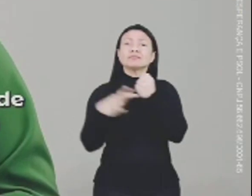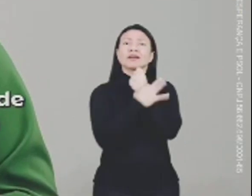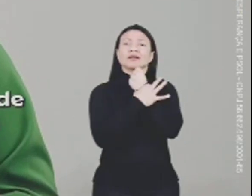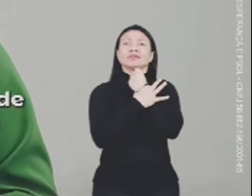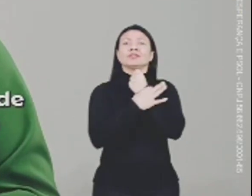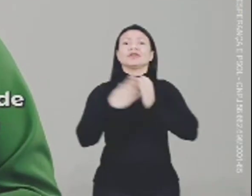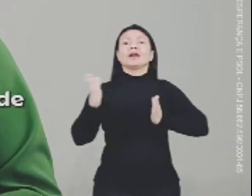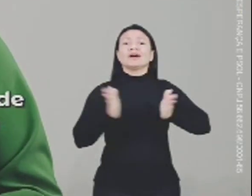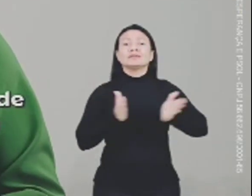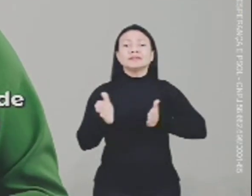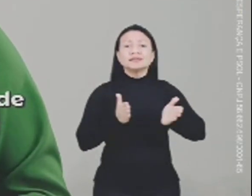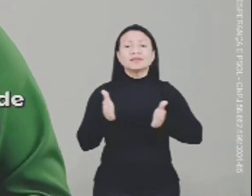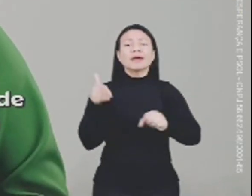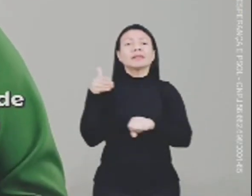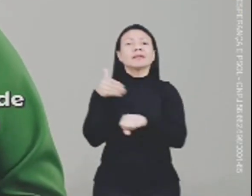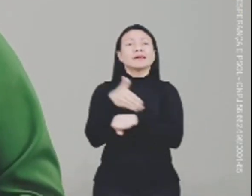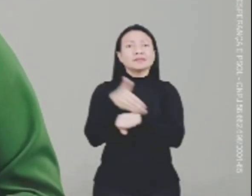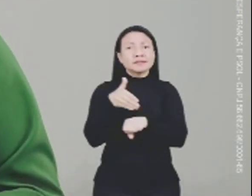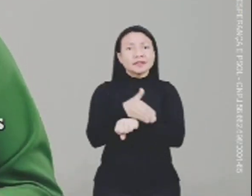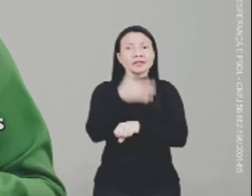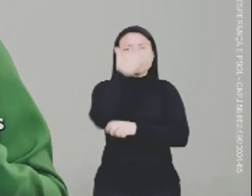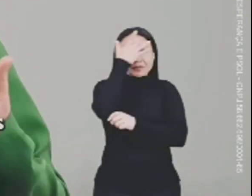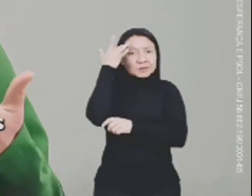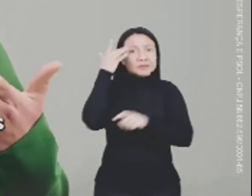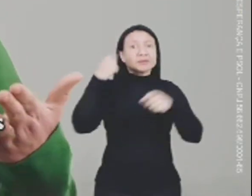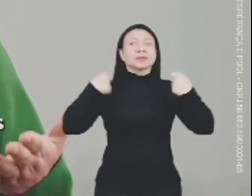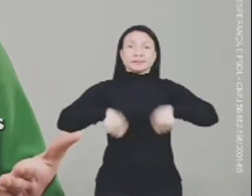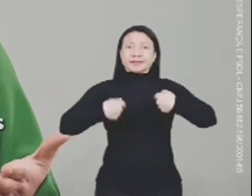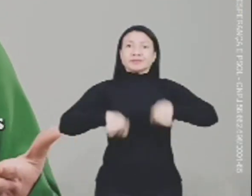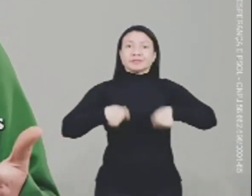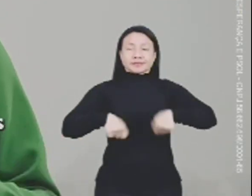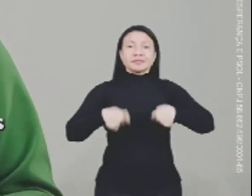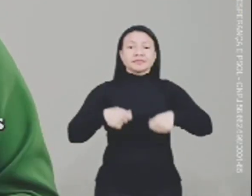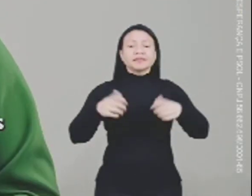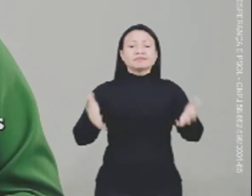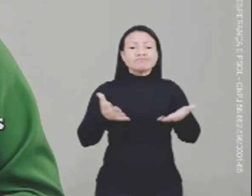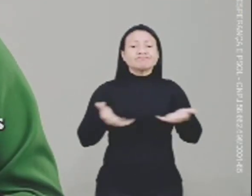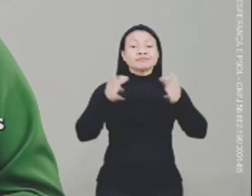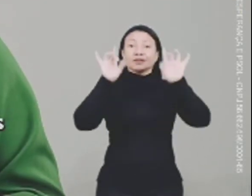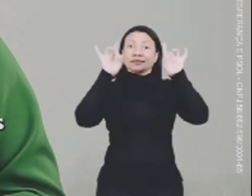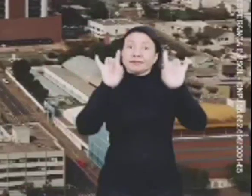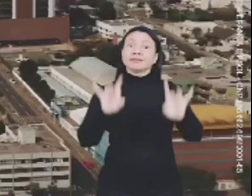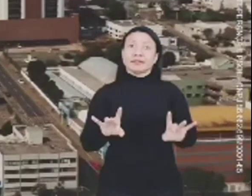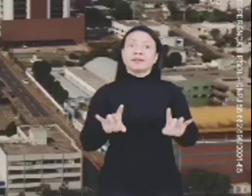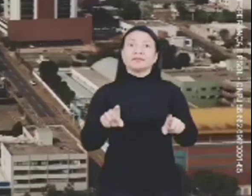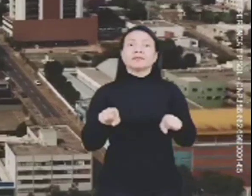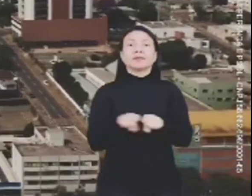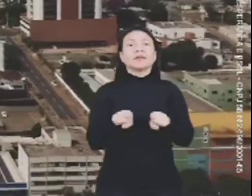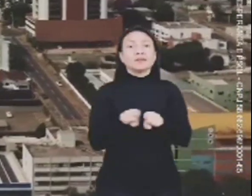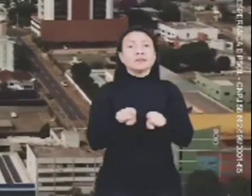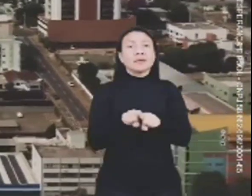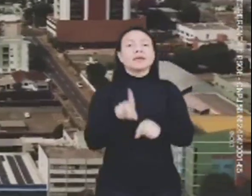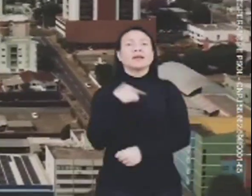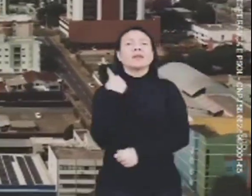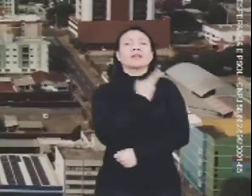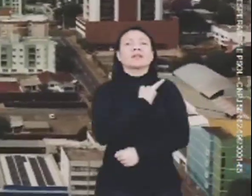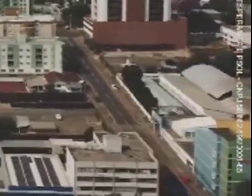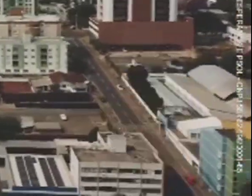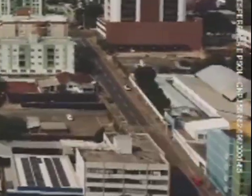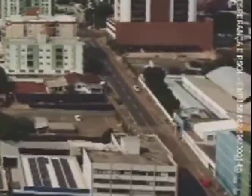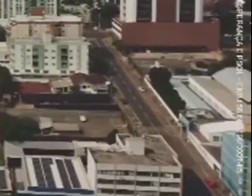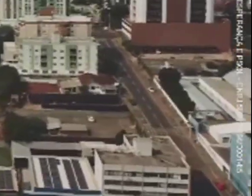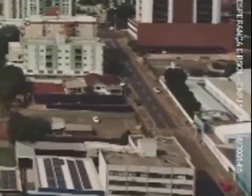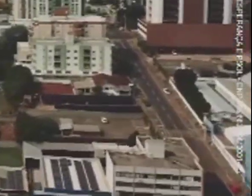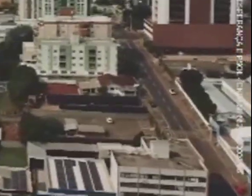acessibilidade às pessoas que necessitam de condições especiais para estar trafegando nelas. Com saúde e